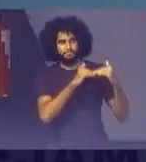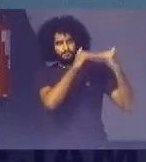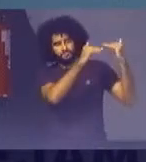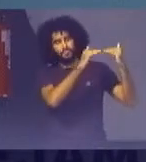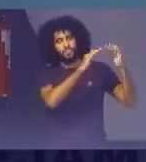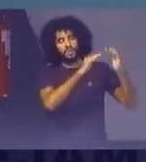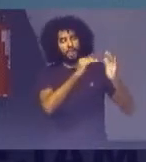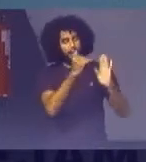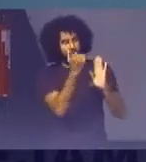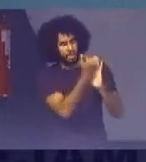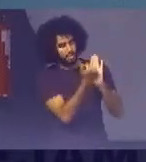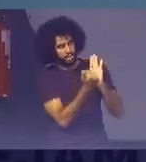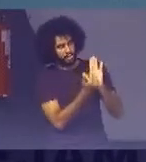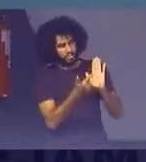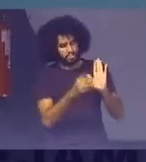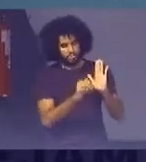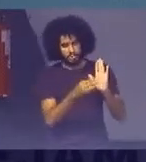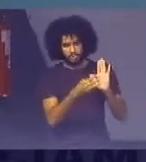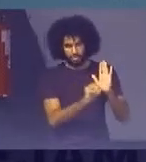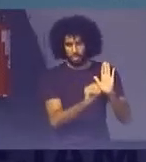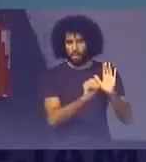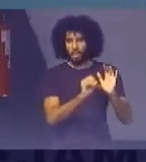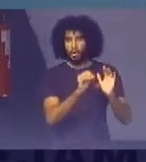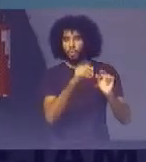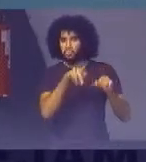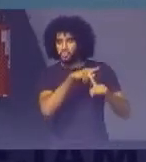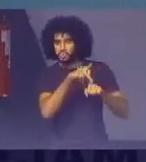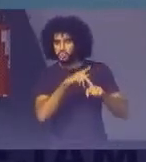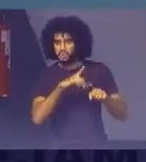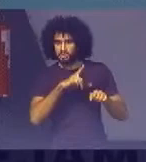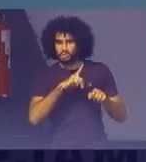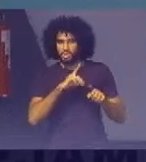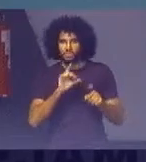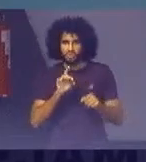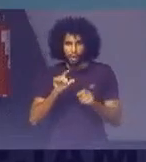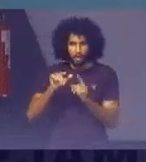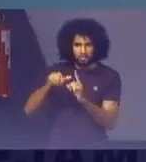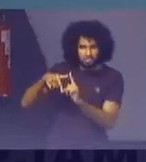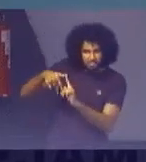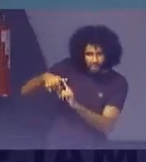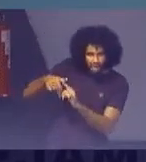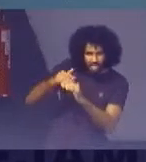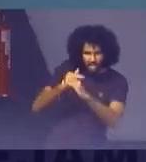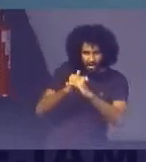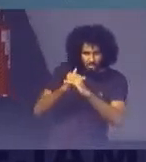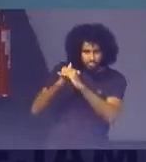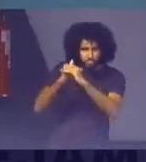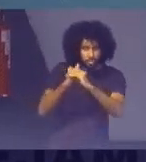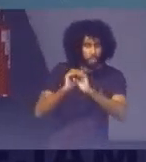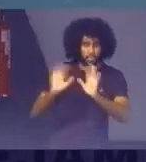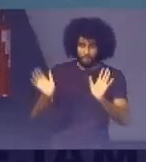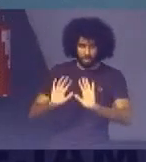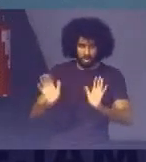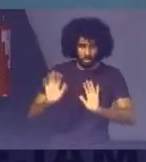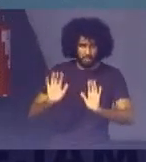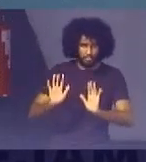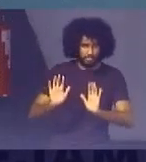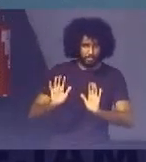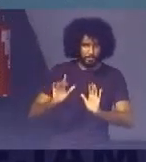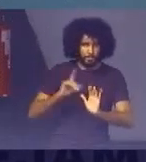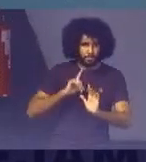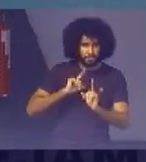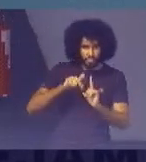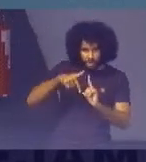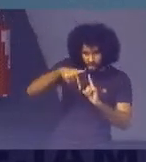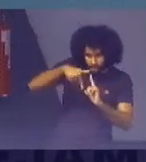2030 Ela não propõe Que os países Tenham metas Totalmente uniformes E sim São metas